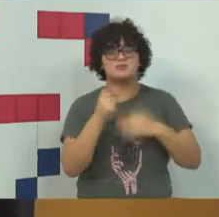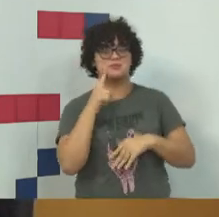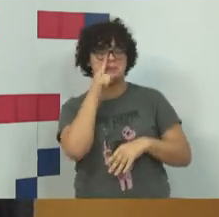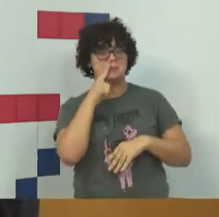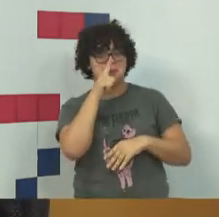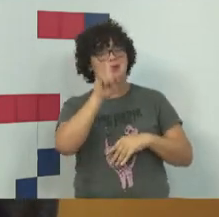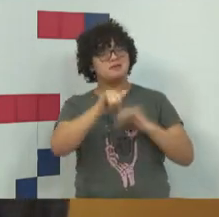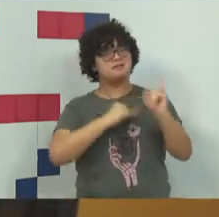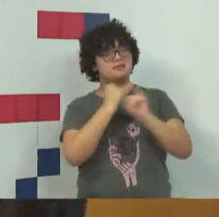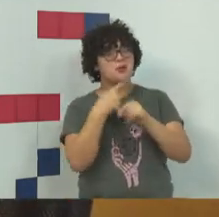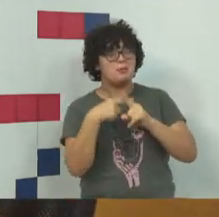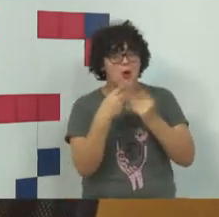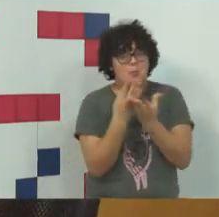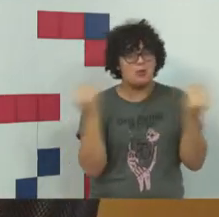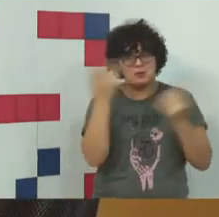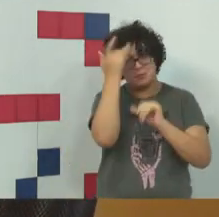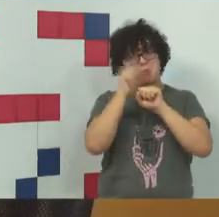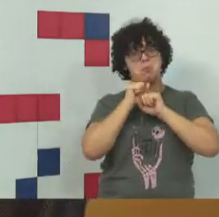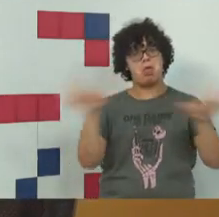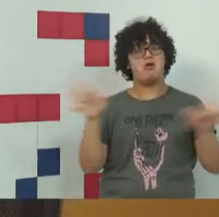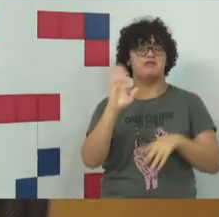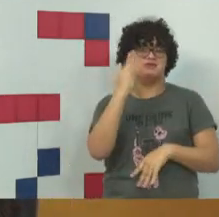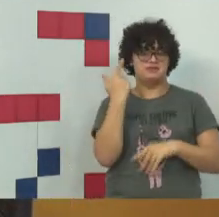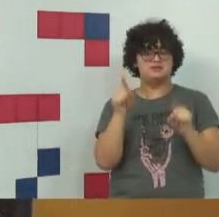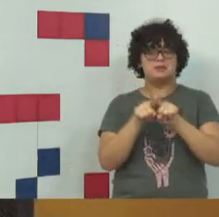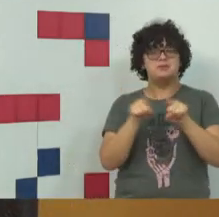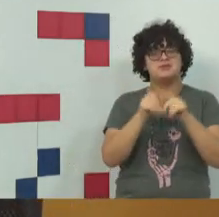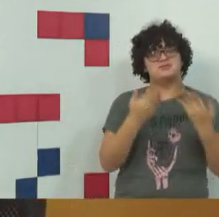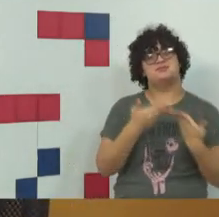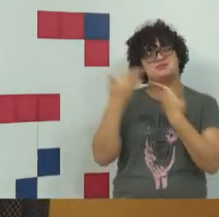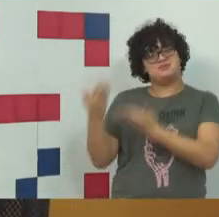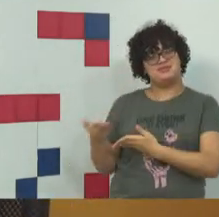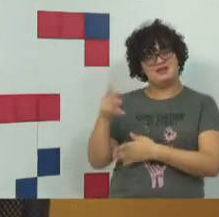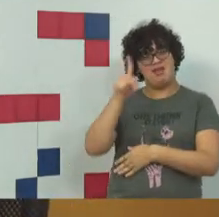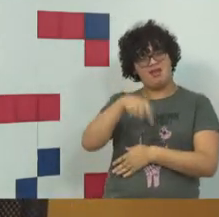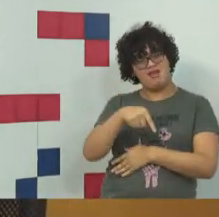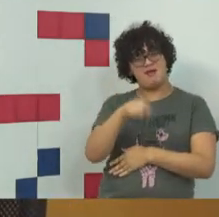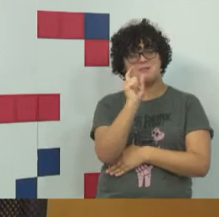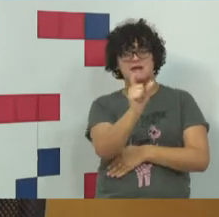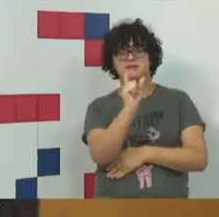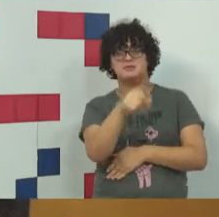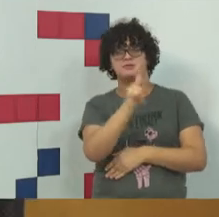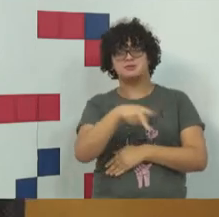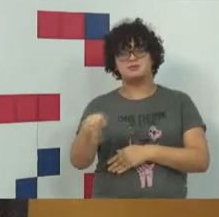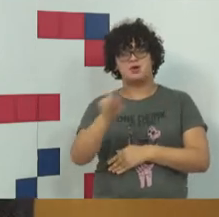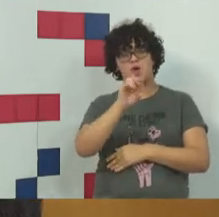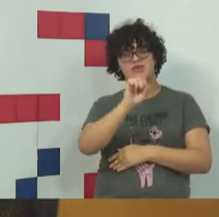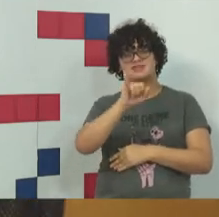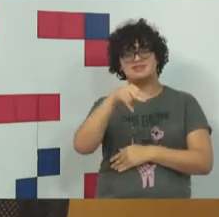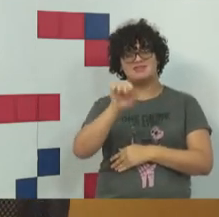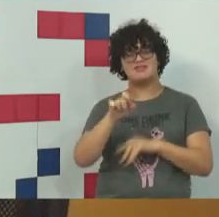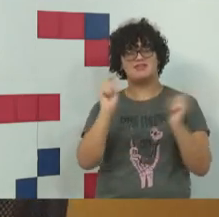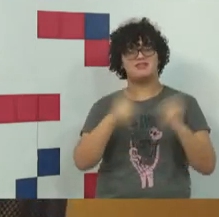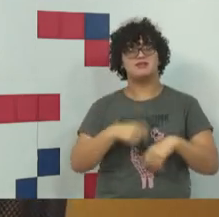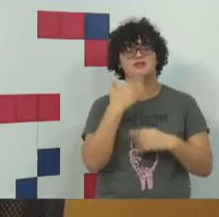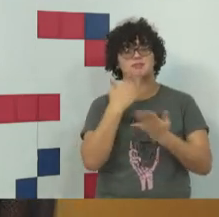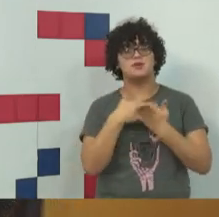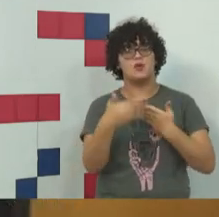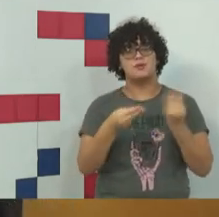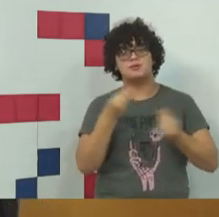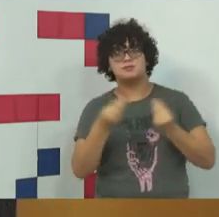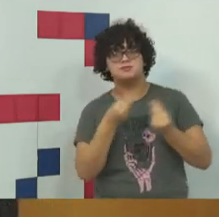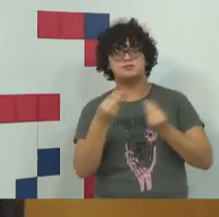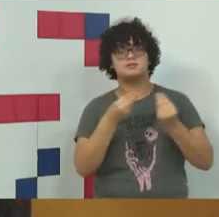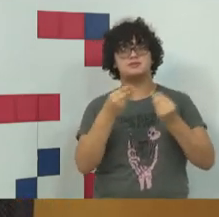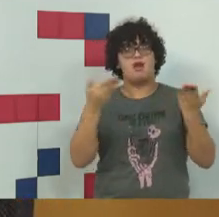passar a palavra para o professor Rossini, que foi, talvez, um dos percursores